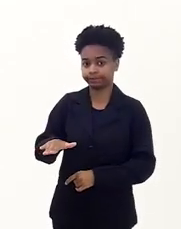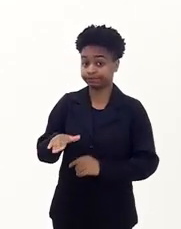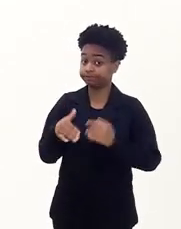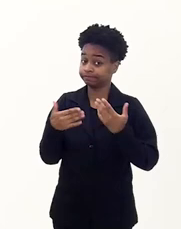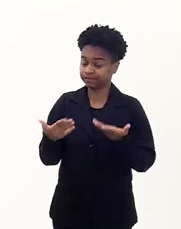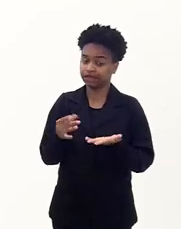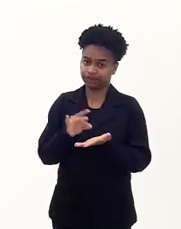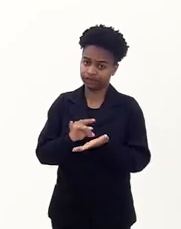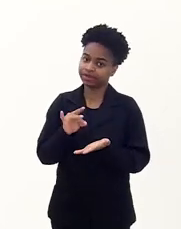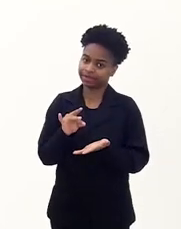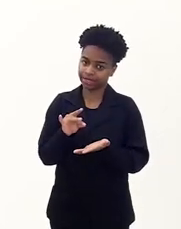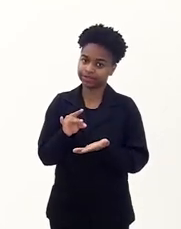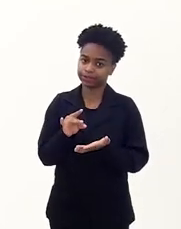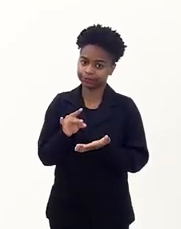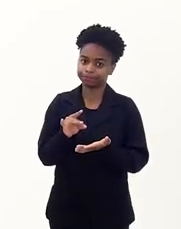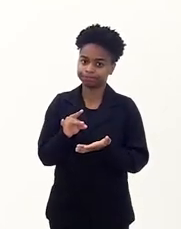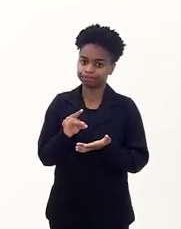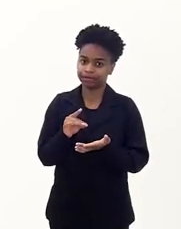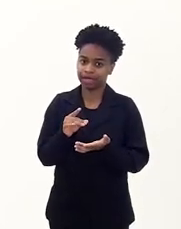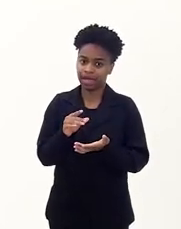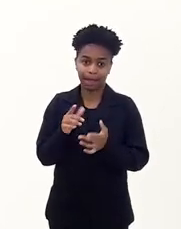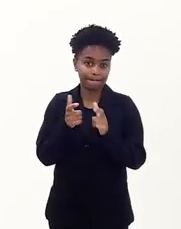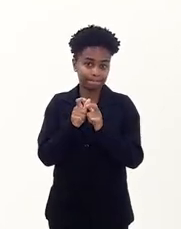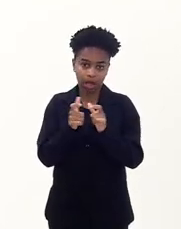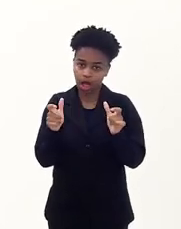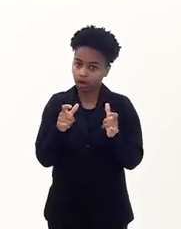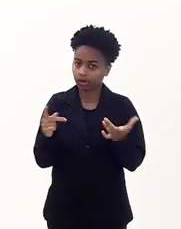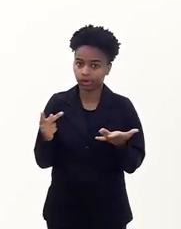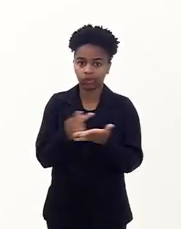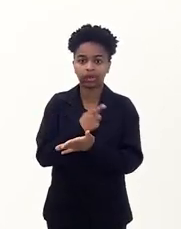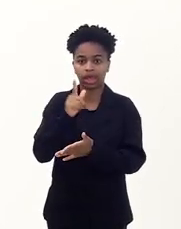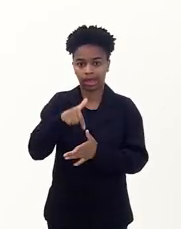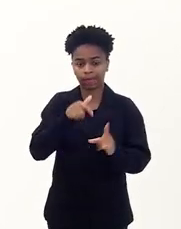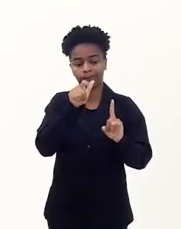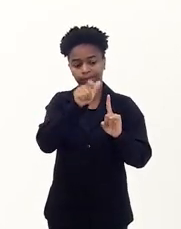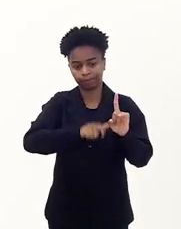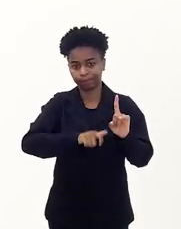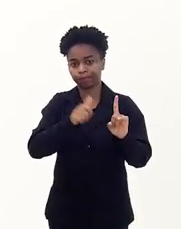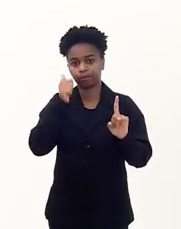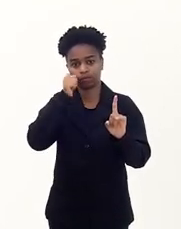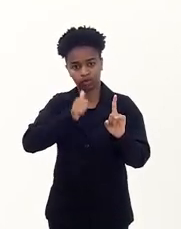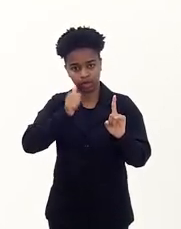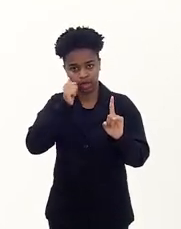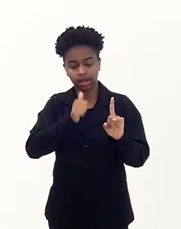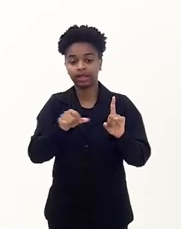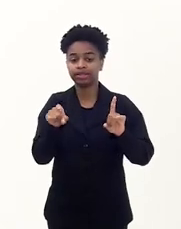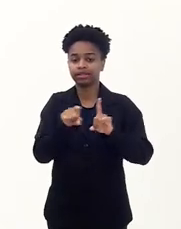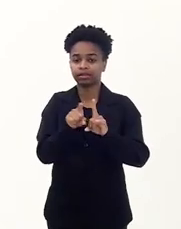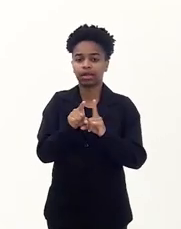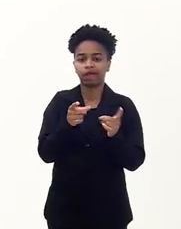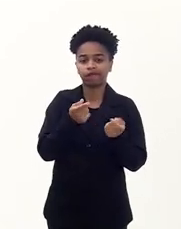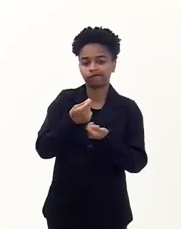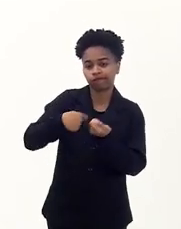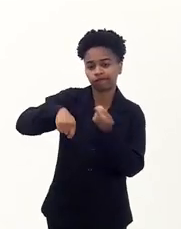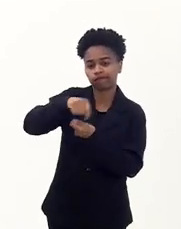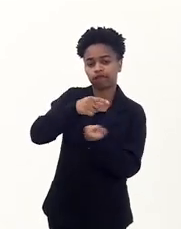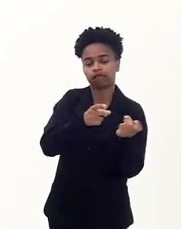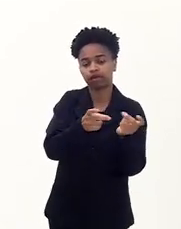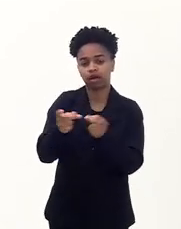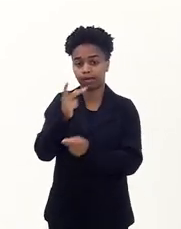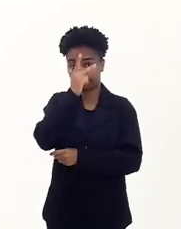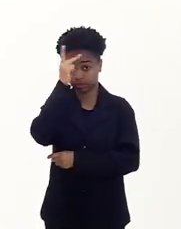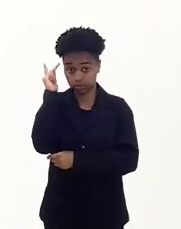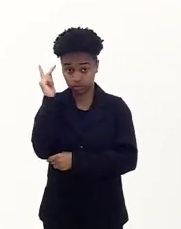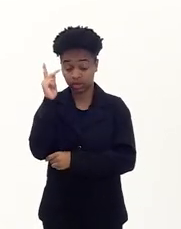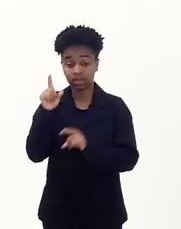crianças. Então, realmente, afeta diretamente as mulheres e o tráfico de pessoas